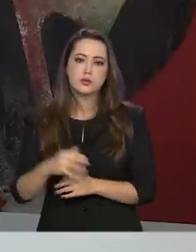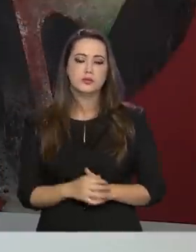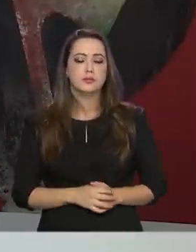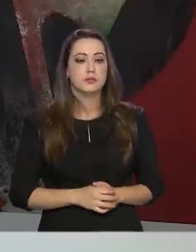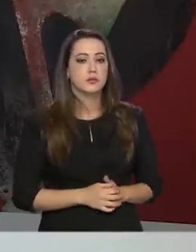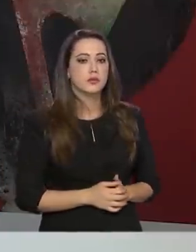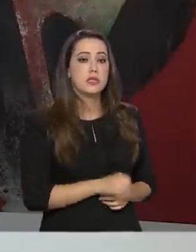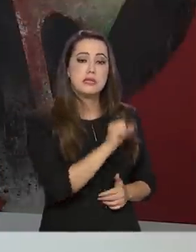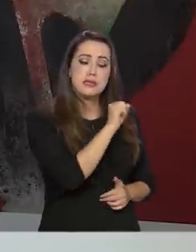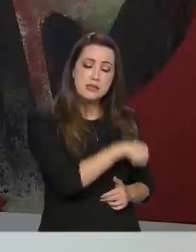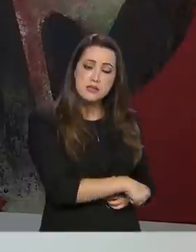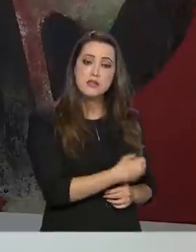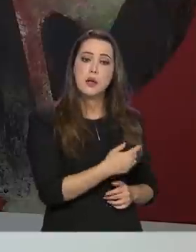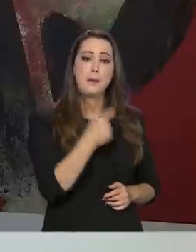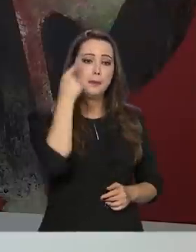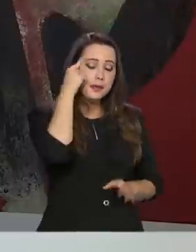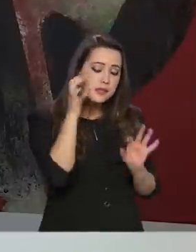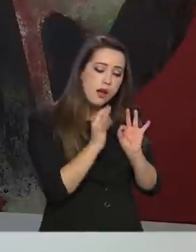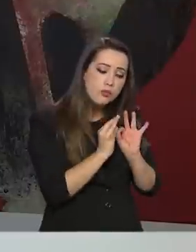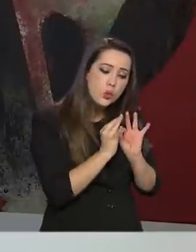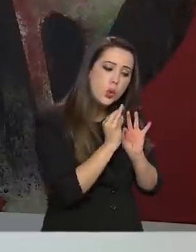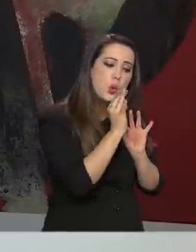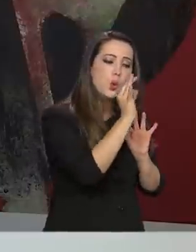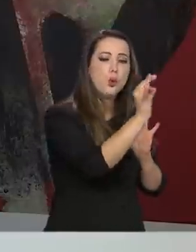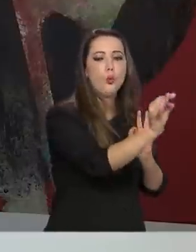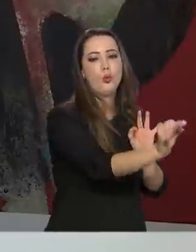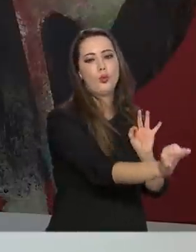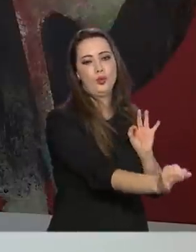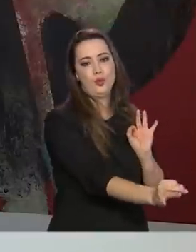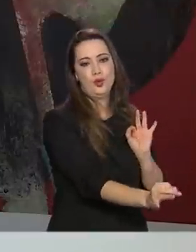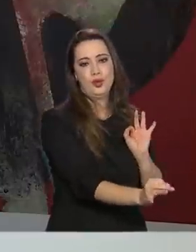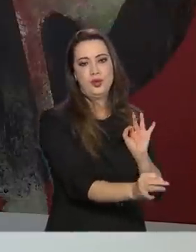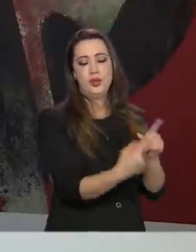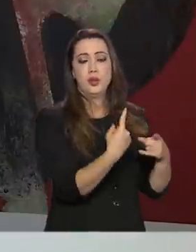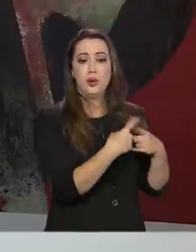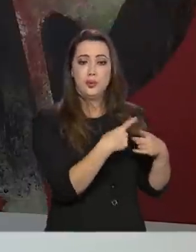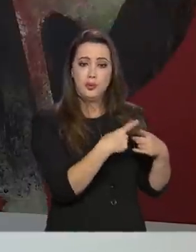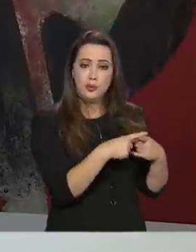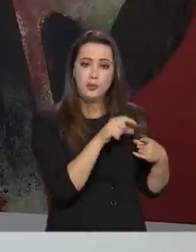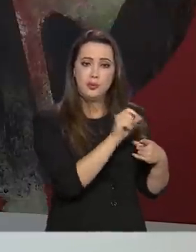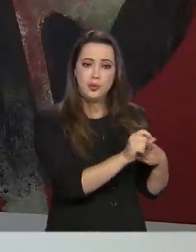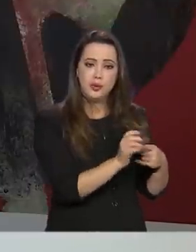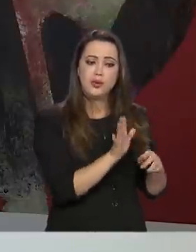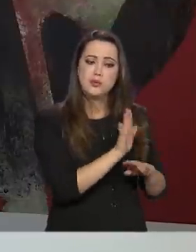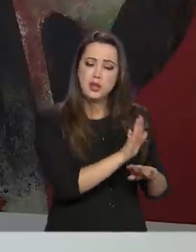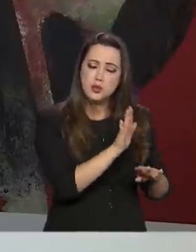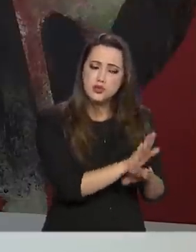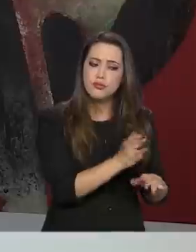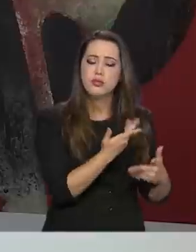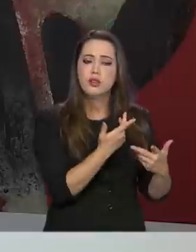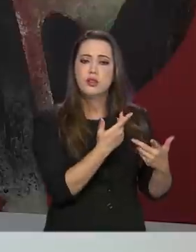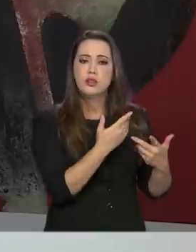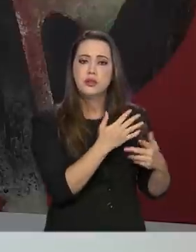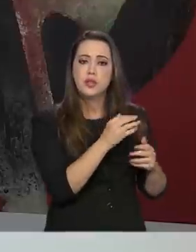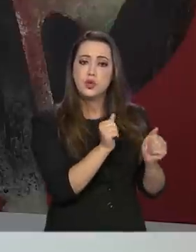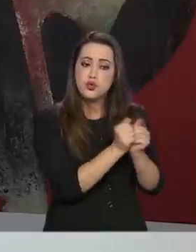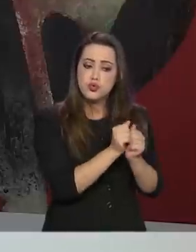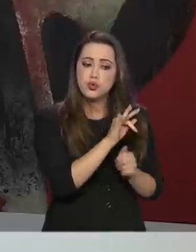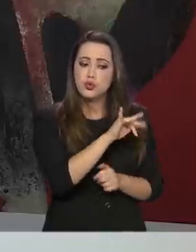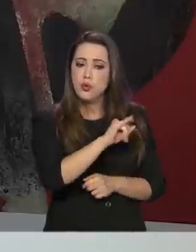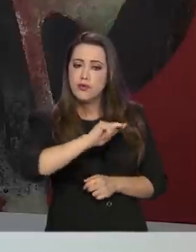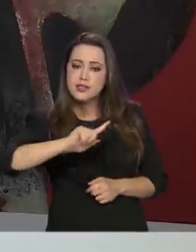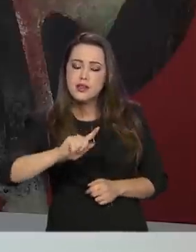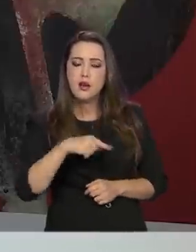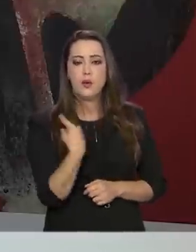prazo de reduzir de uma forma sustentada à pobreza, se ela for amparada no pilar fiscal. Essa é nossa